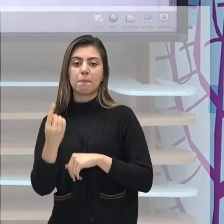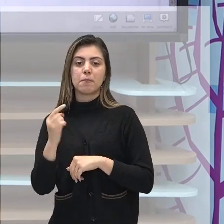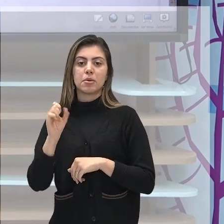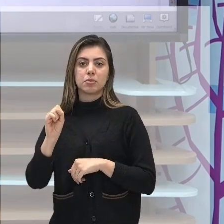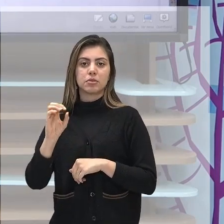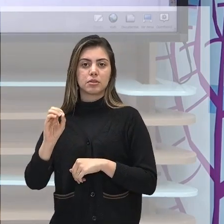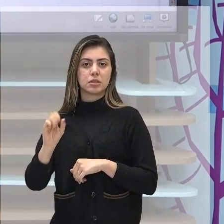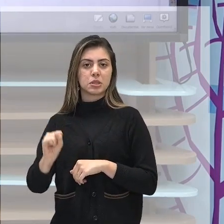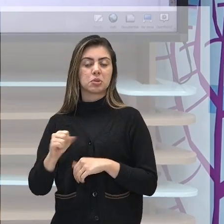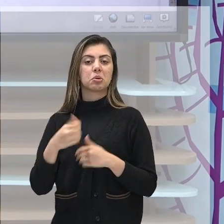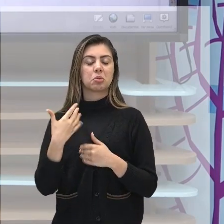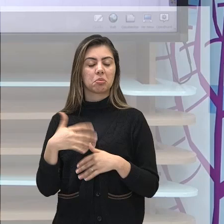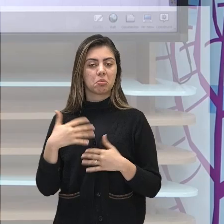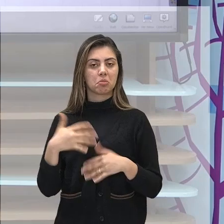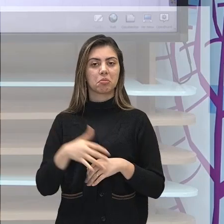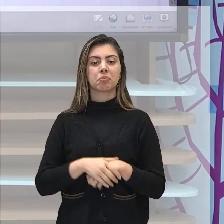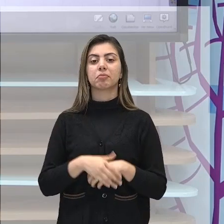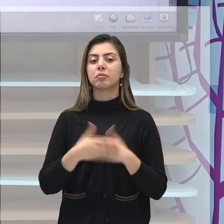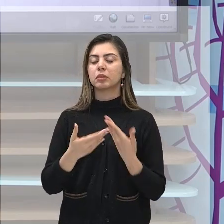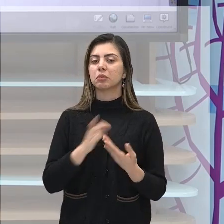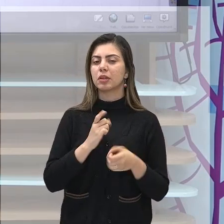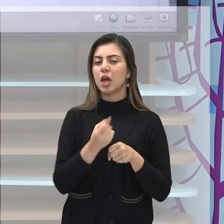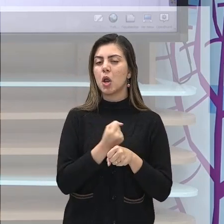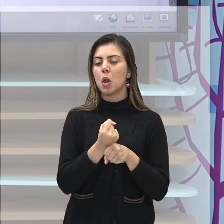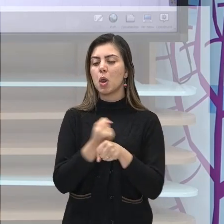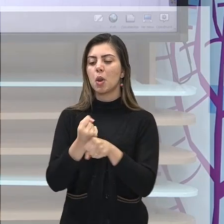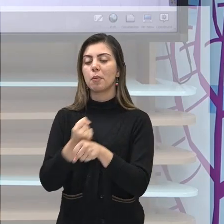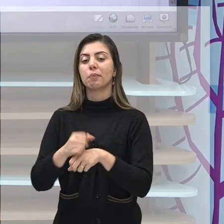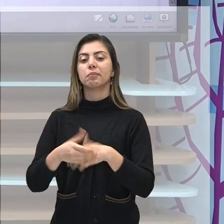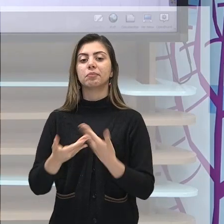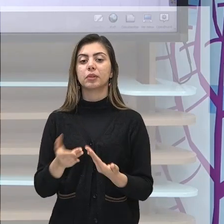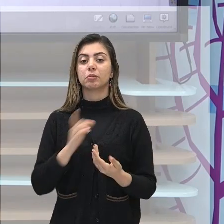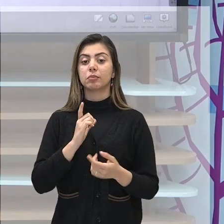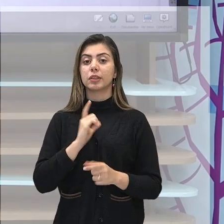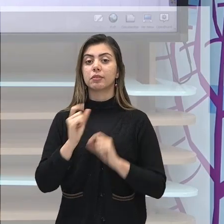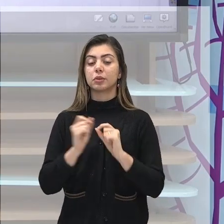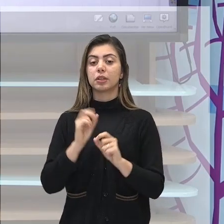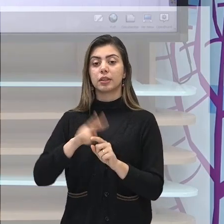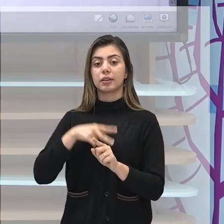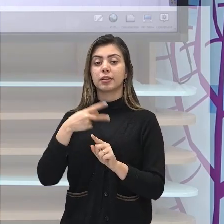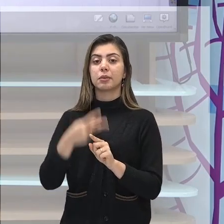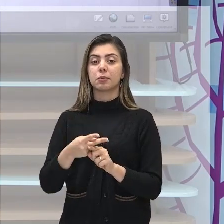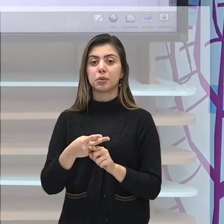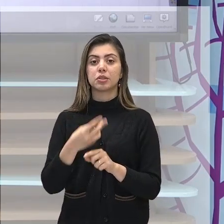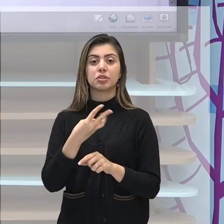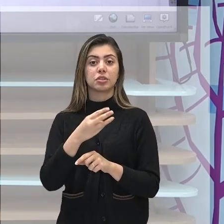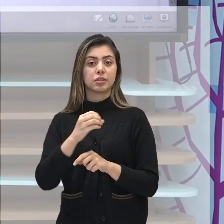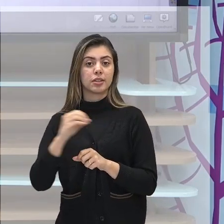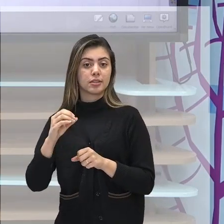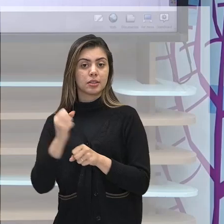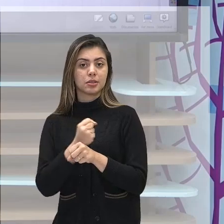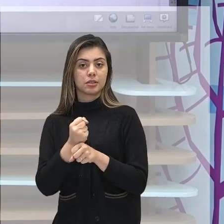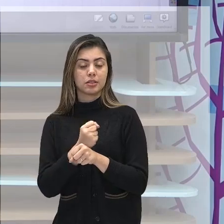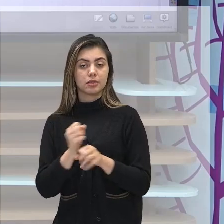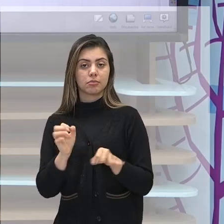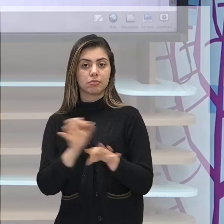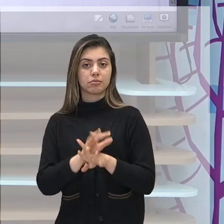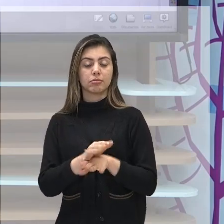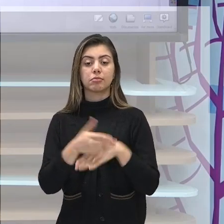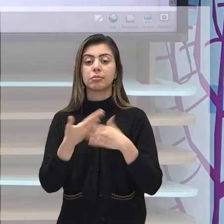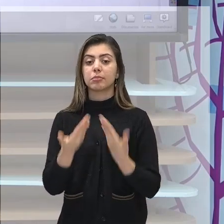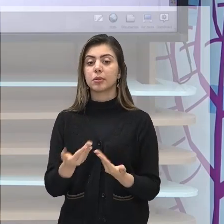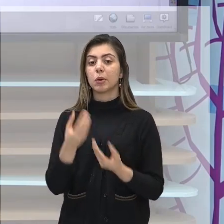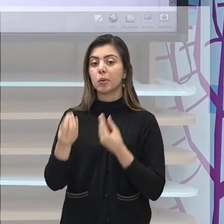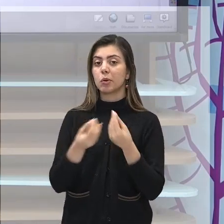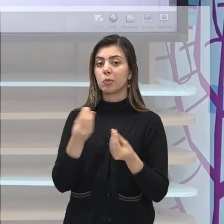ponto de que... Que, depois desses 300 anos, você tem agora a vinda da família